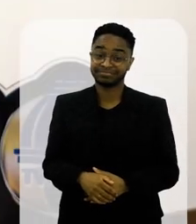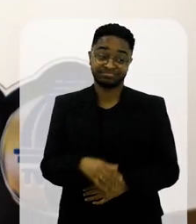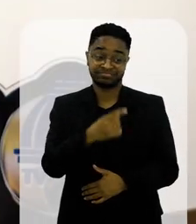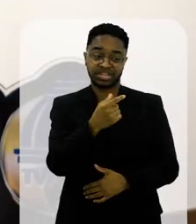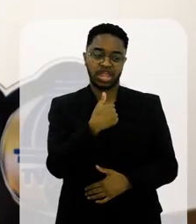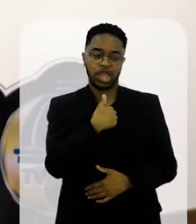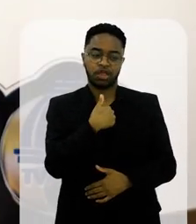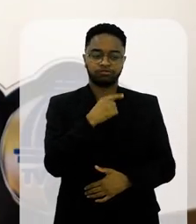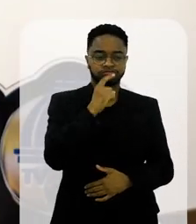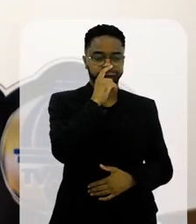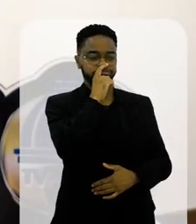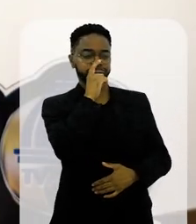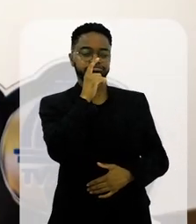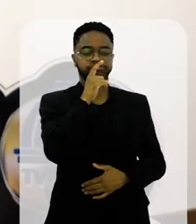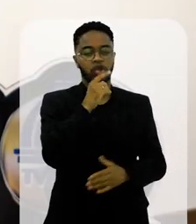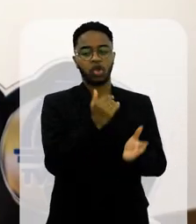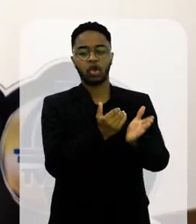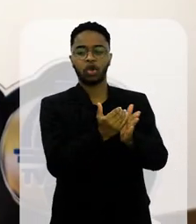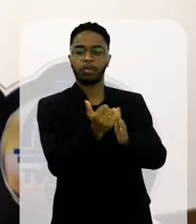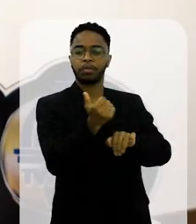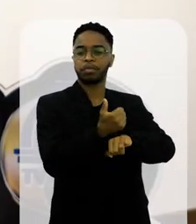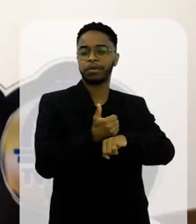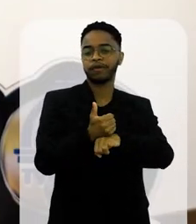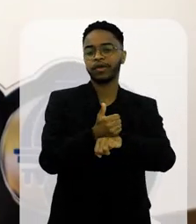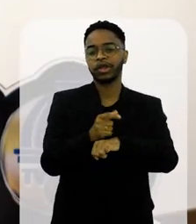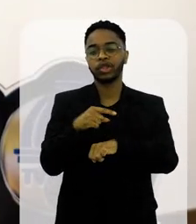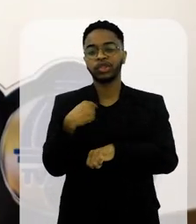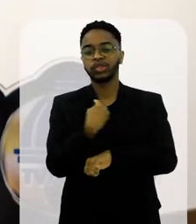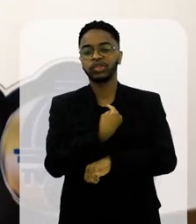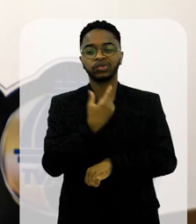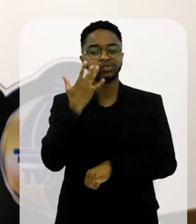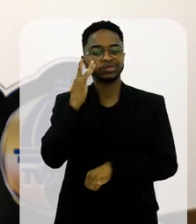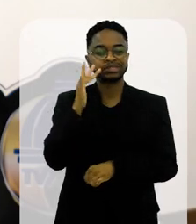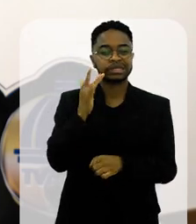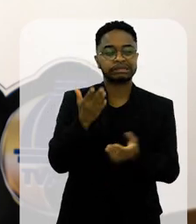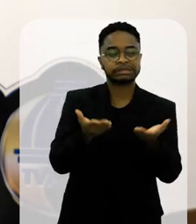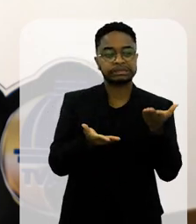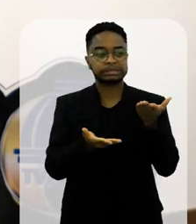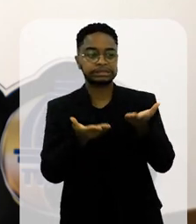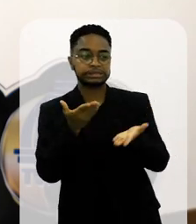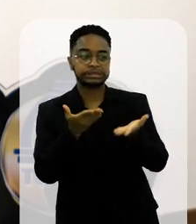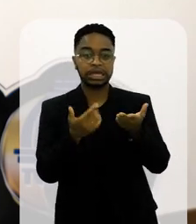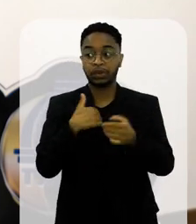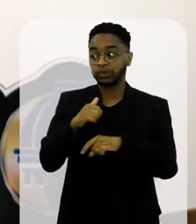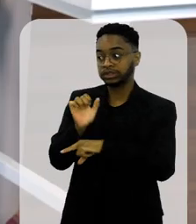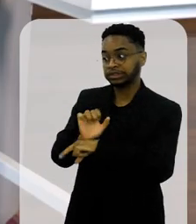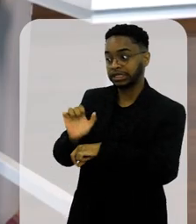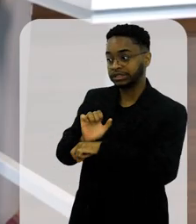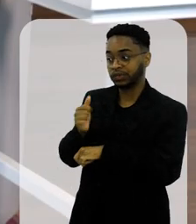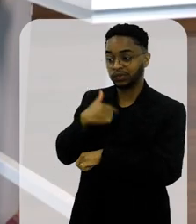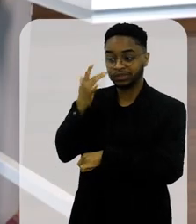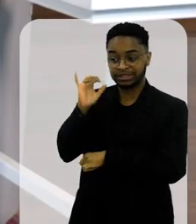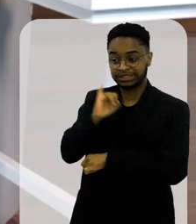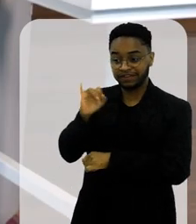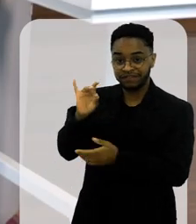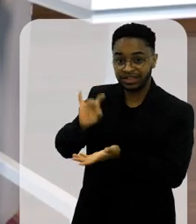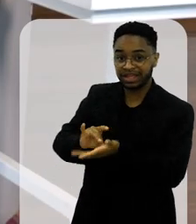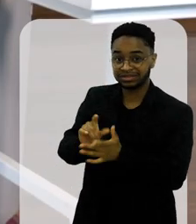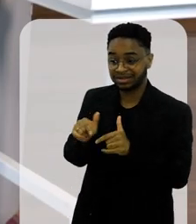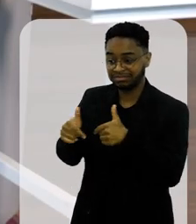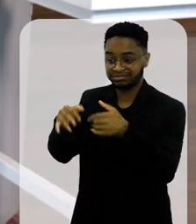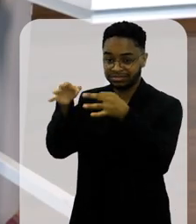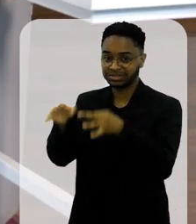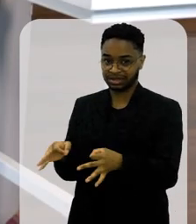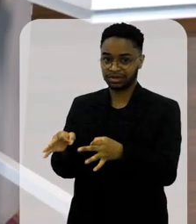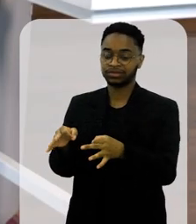E eu, dotado dessa arrogância de início de carreira, a gente acaba não medindo as coisas. E eu, estagiário, sem saber se estava